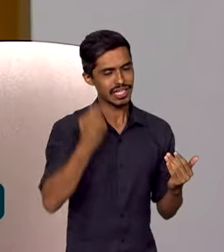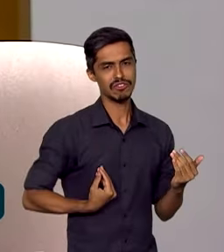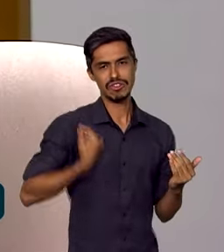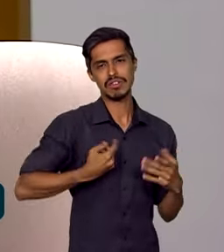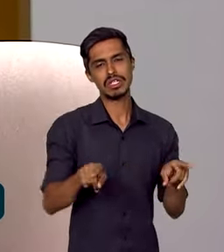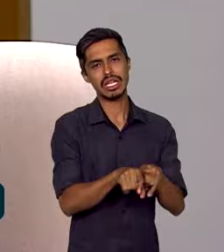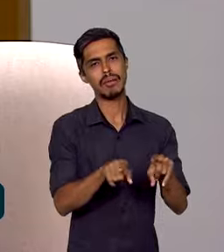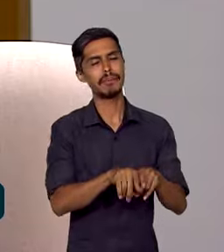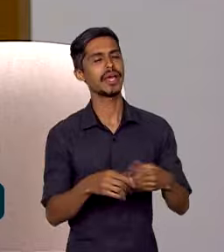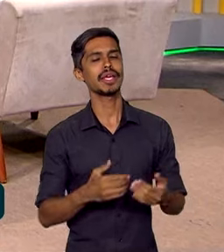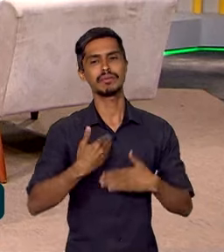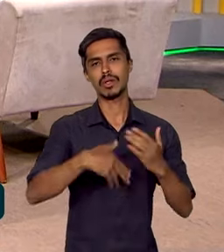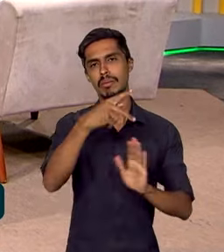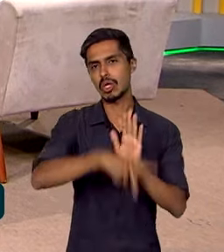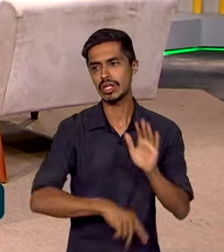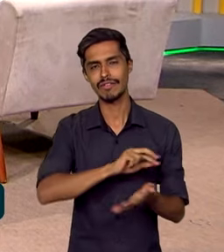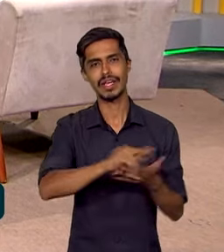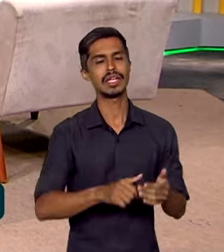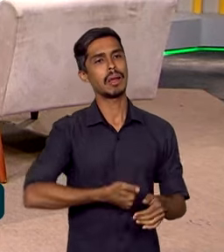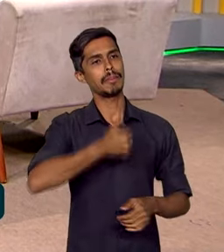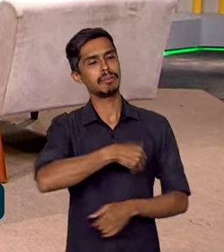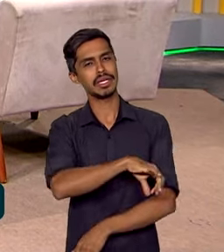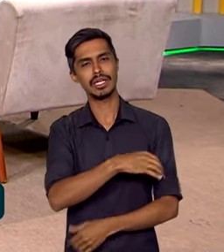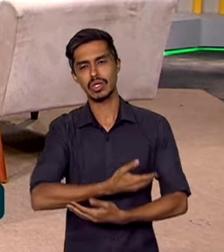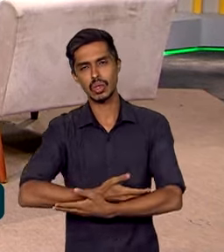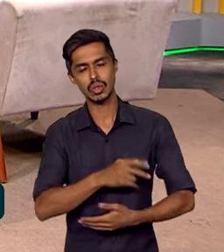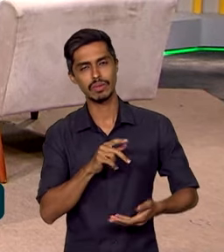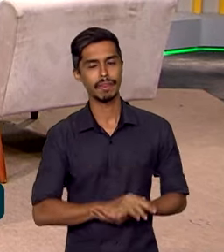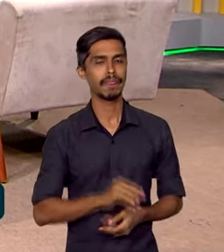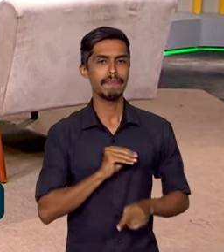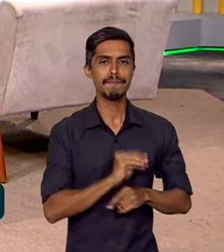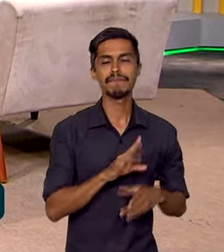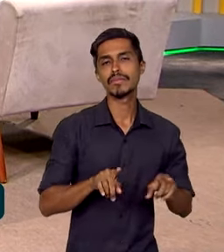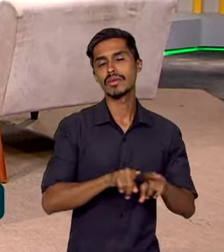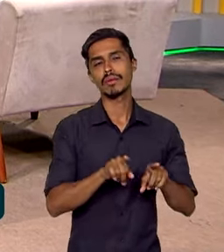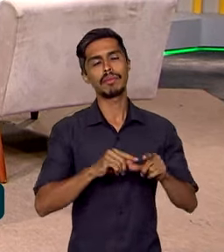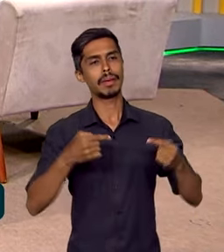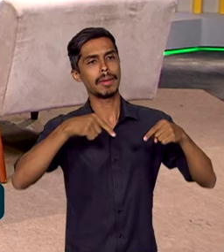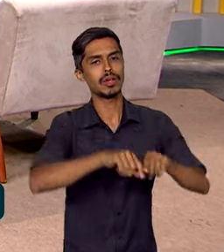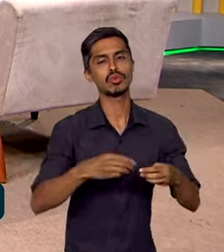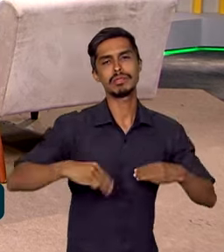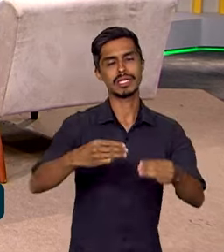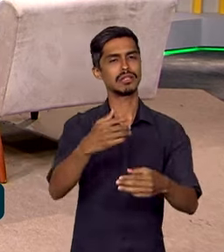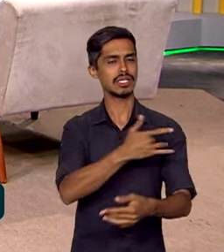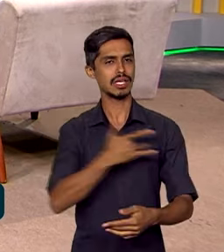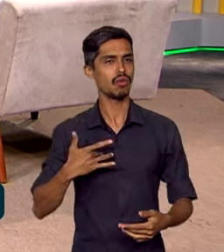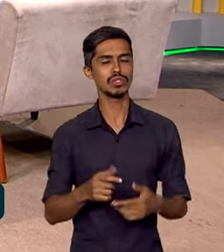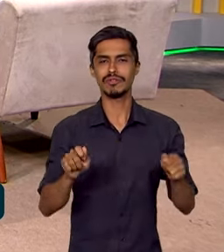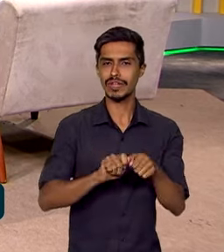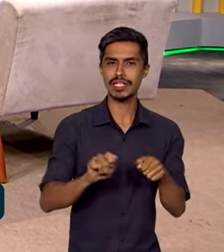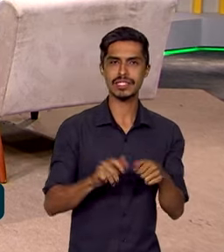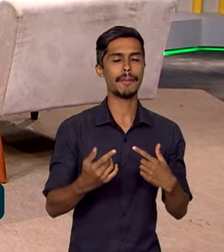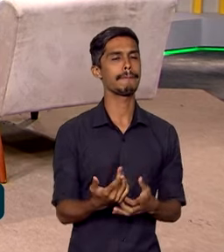também em andamento, sobre a questão da primeira infância, estamos em parceria também com o Ministério da Saúde para fazer,